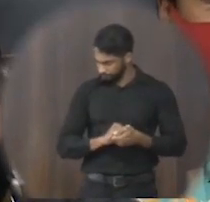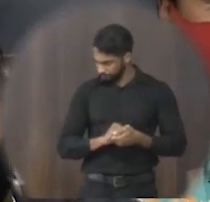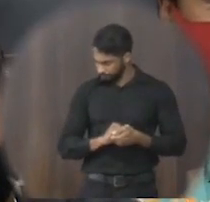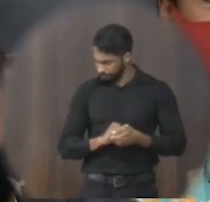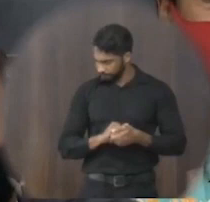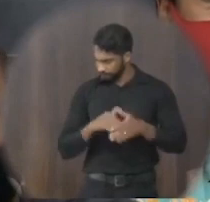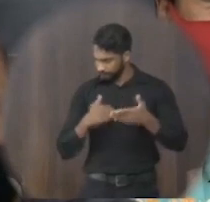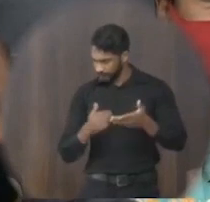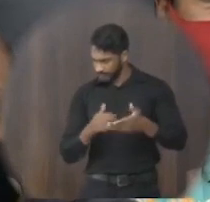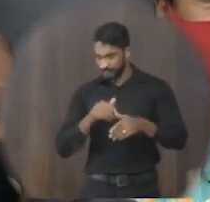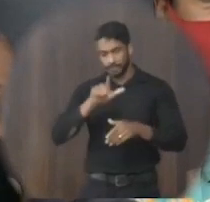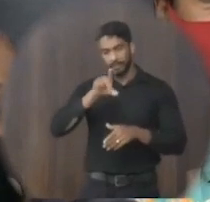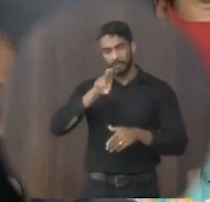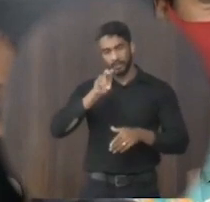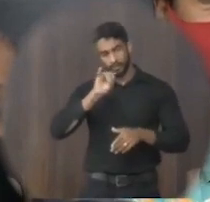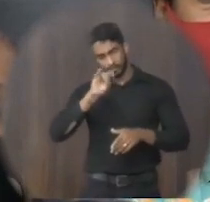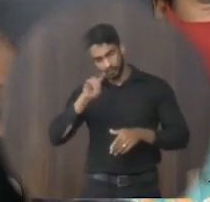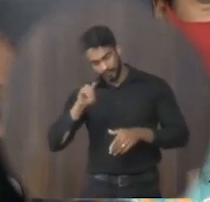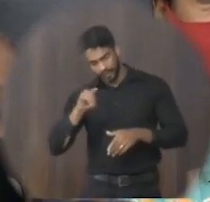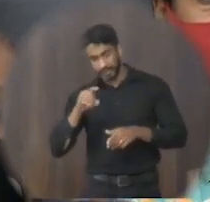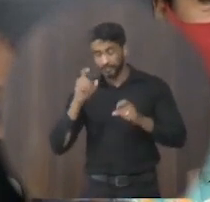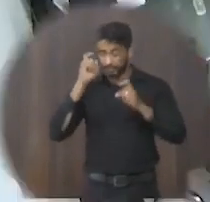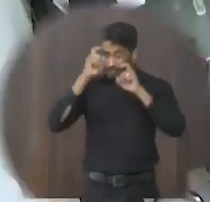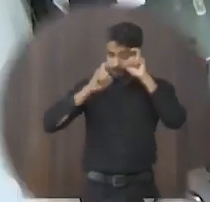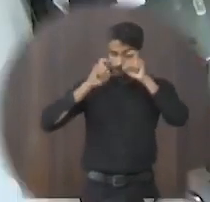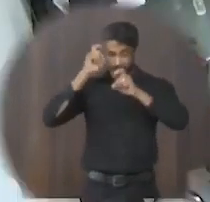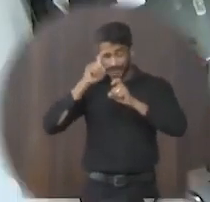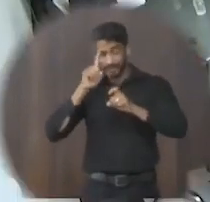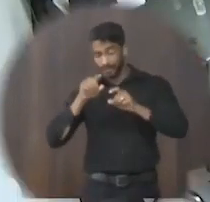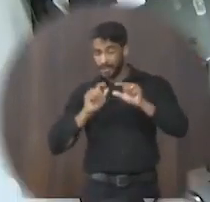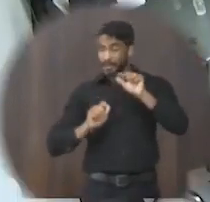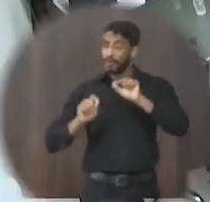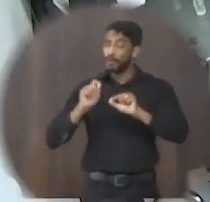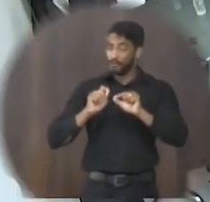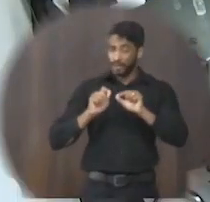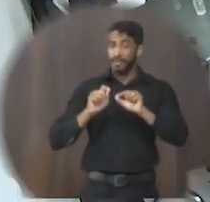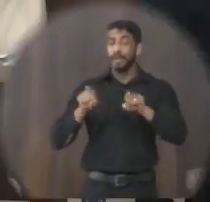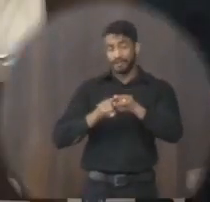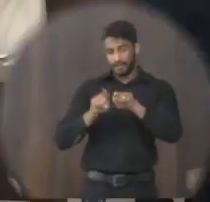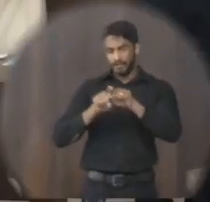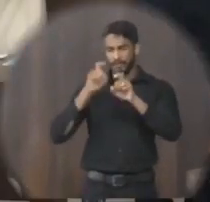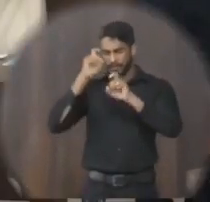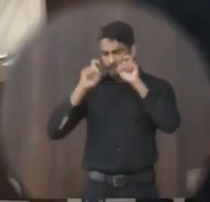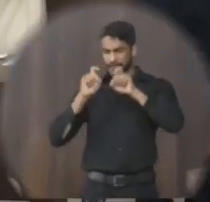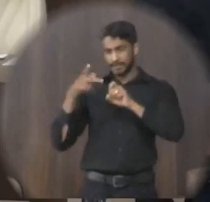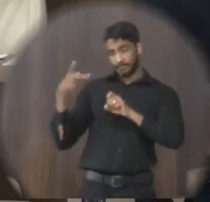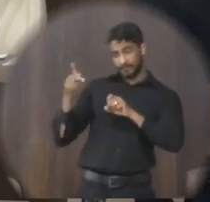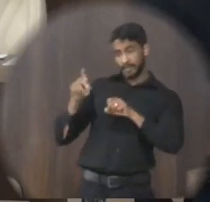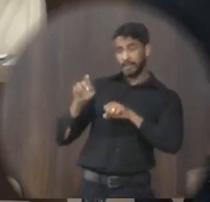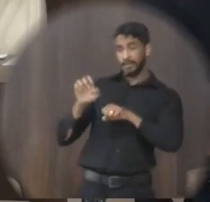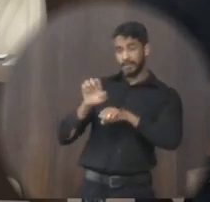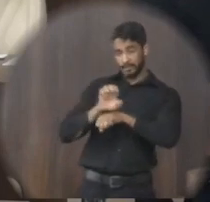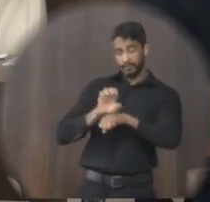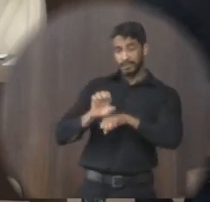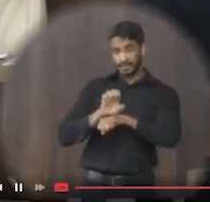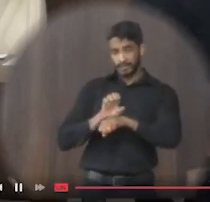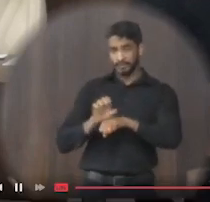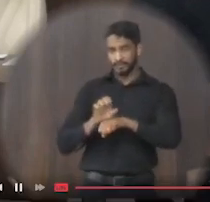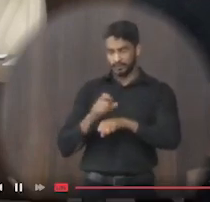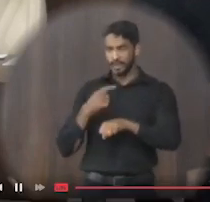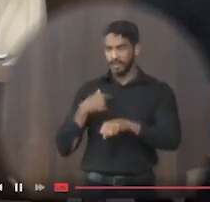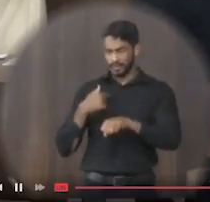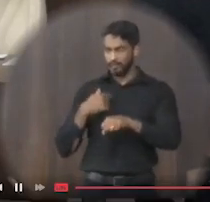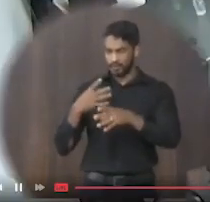Luiz, a minha preocupação, eu acho que talvez seja a preocupação de vocês, talvez seja a preocupação do Executivo. Eu fiz uma